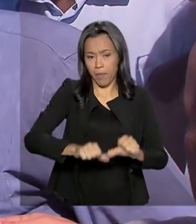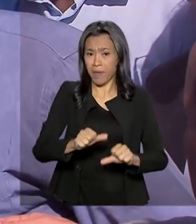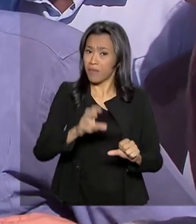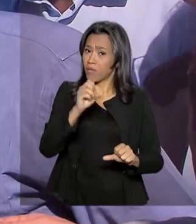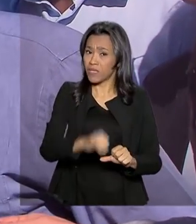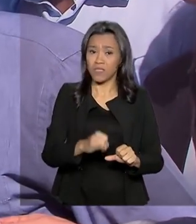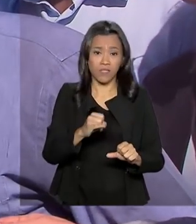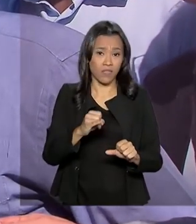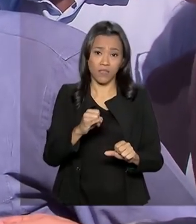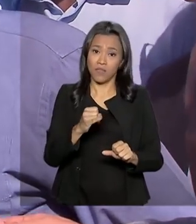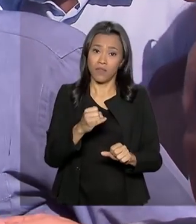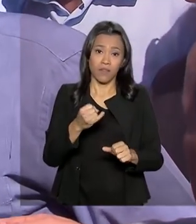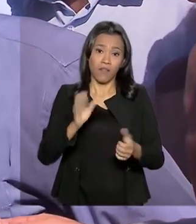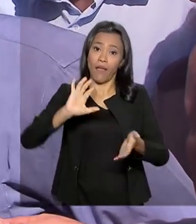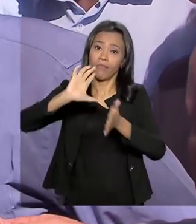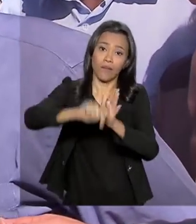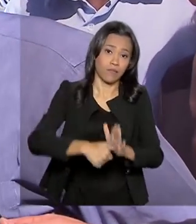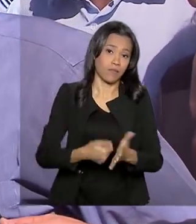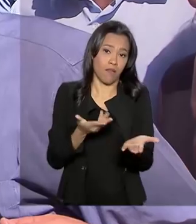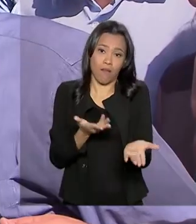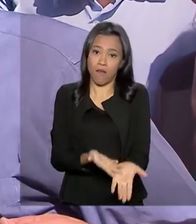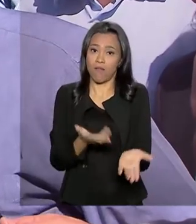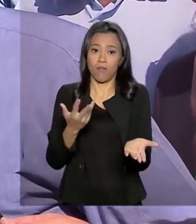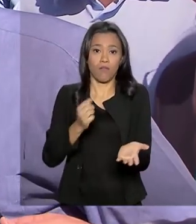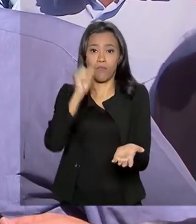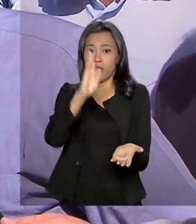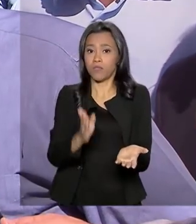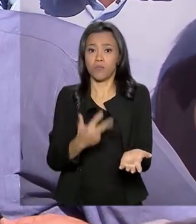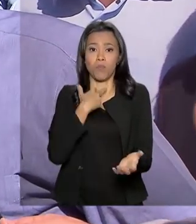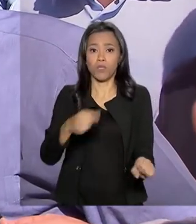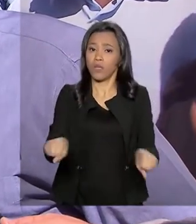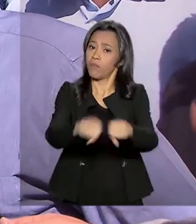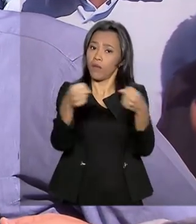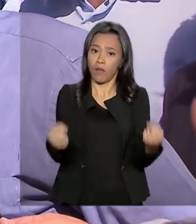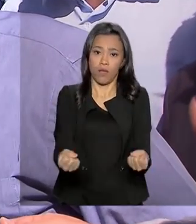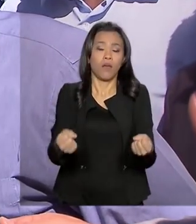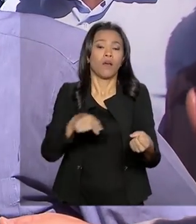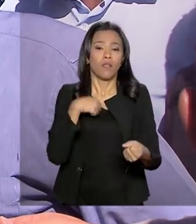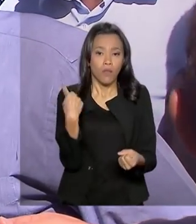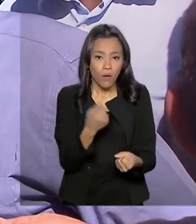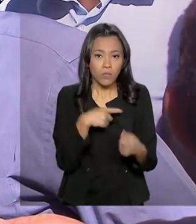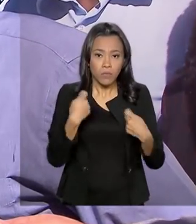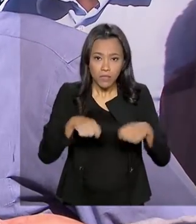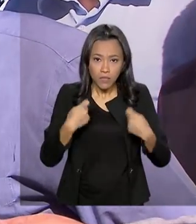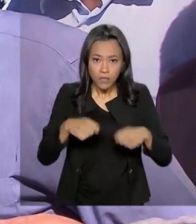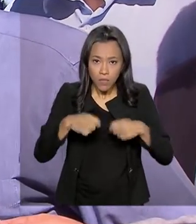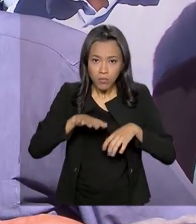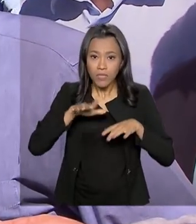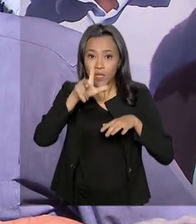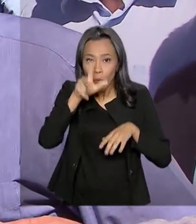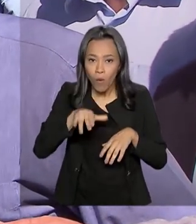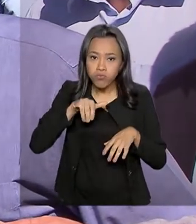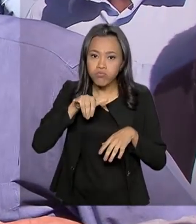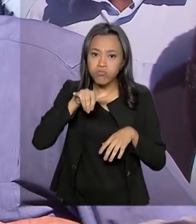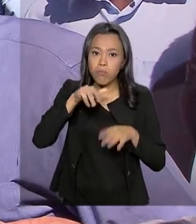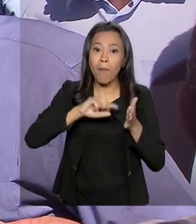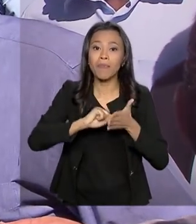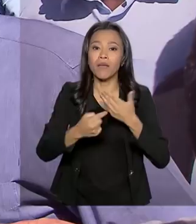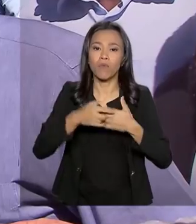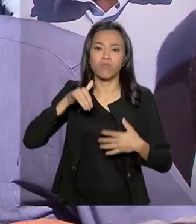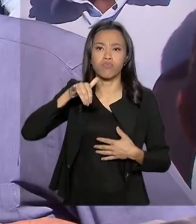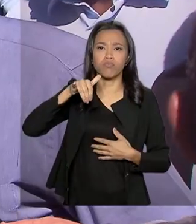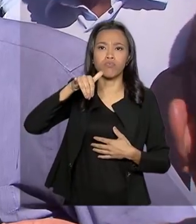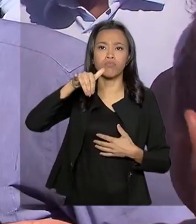atrasar, vai retardar a queda do avião. O Brasil não pode quebrar. Nós temos que alçar um voo seguro para que